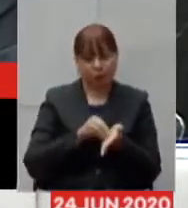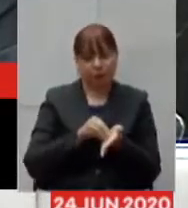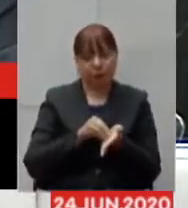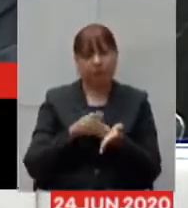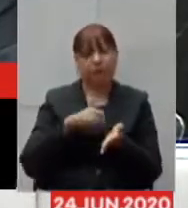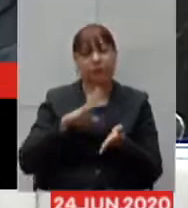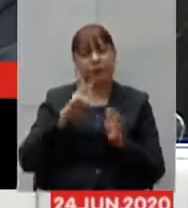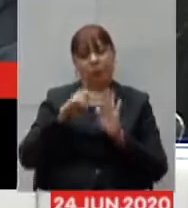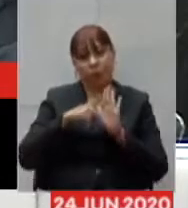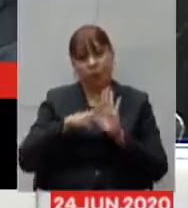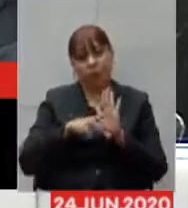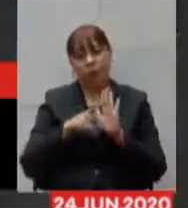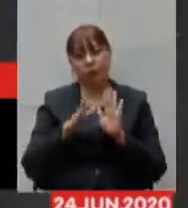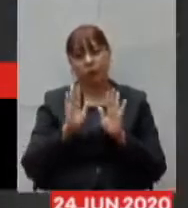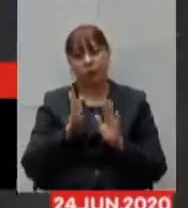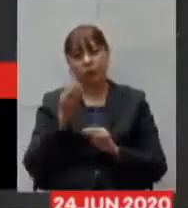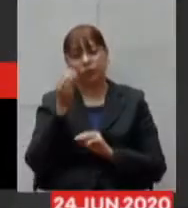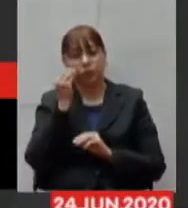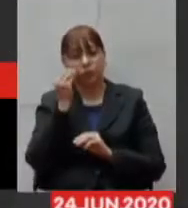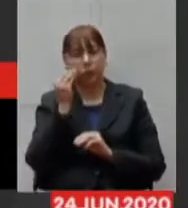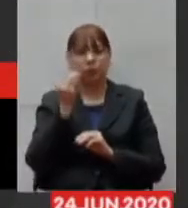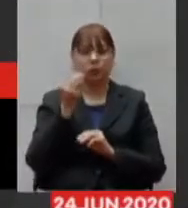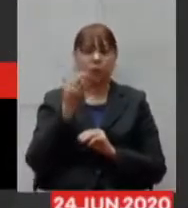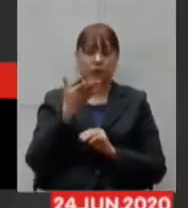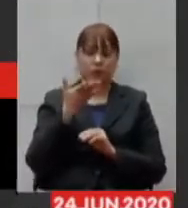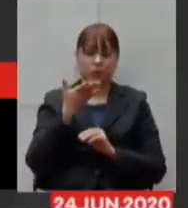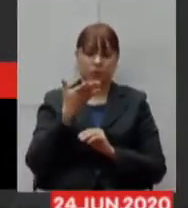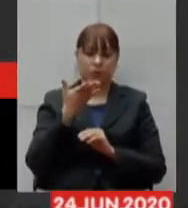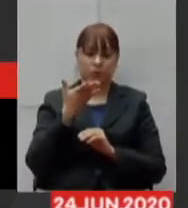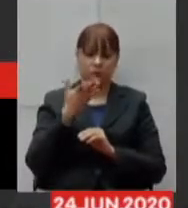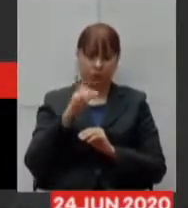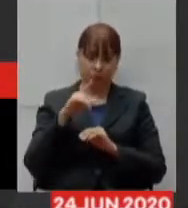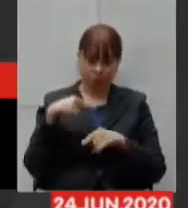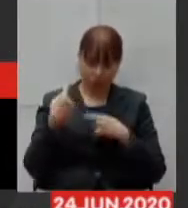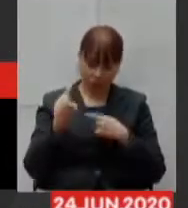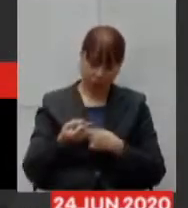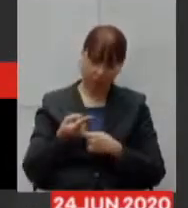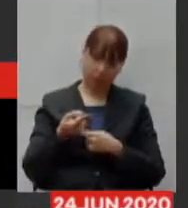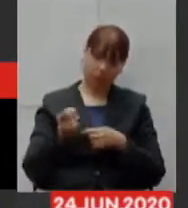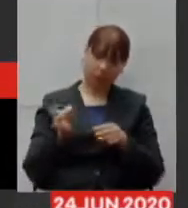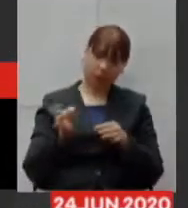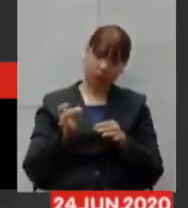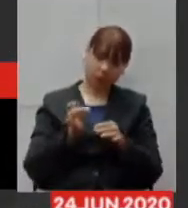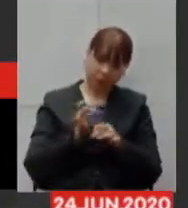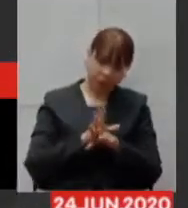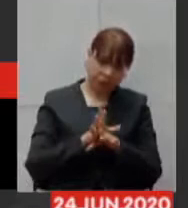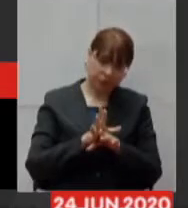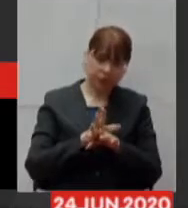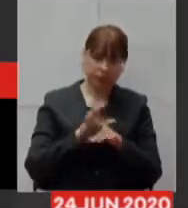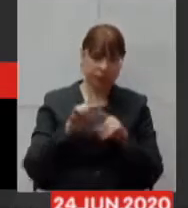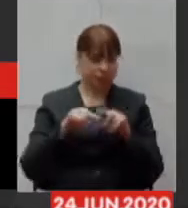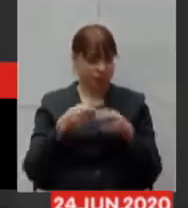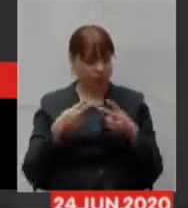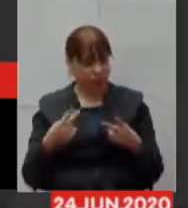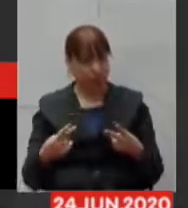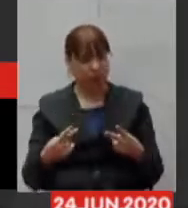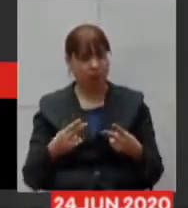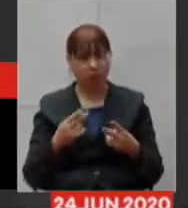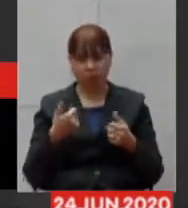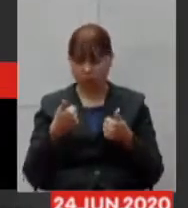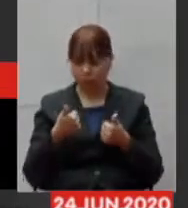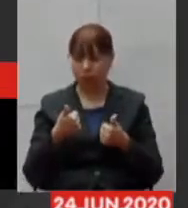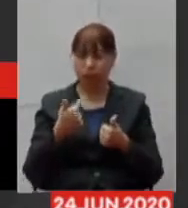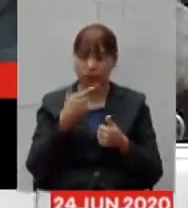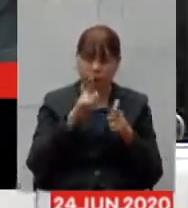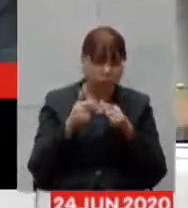aumentarmos a testagem após a estabilização dos insumos então é assim que nós